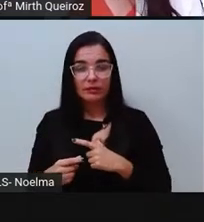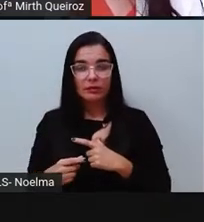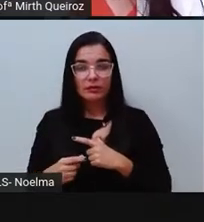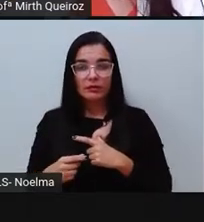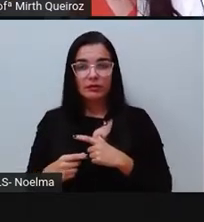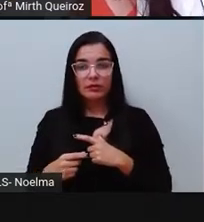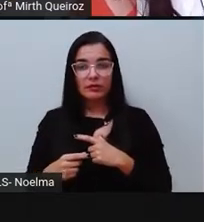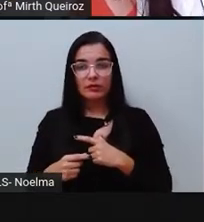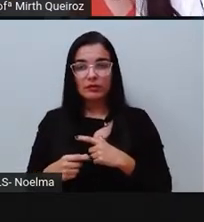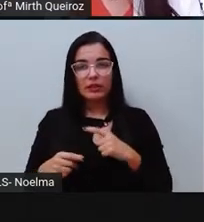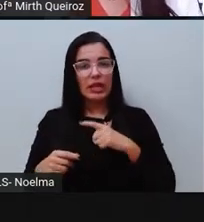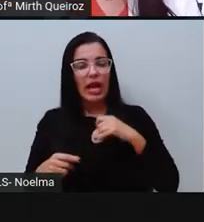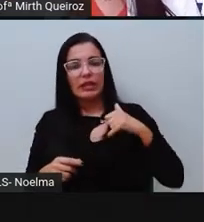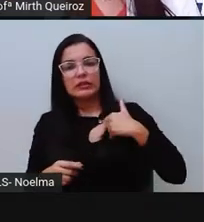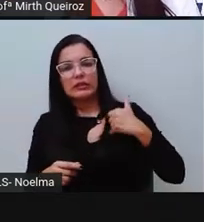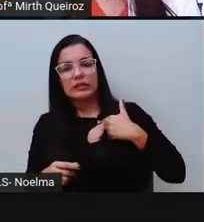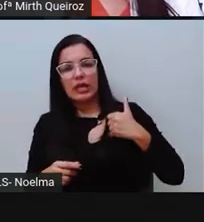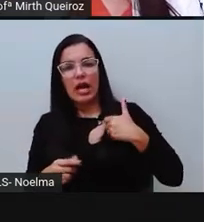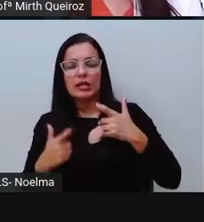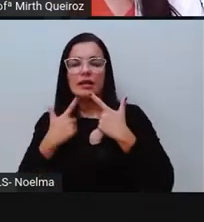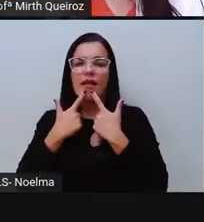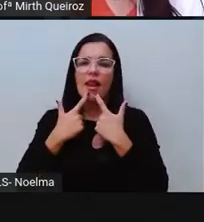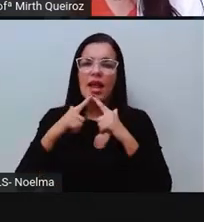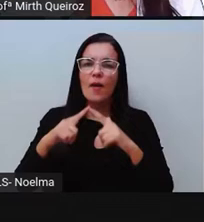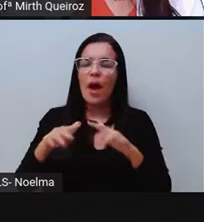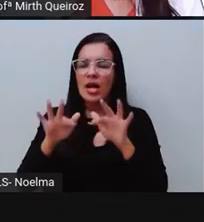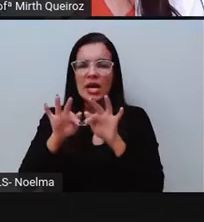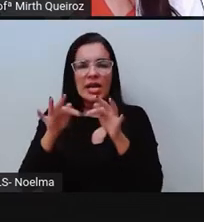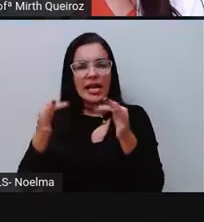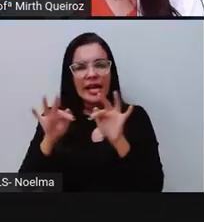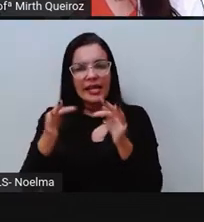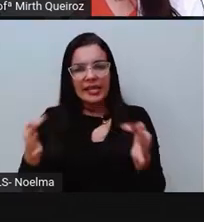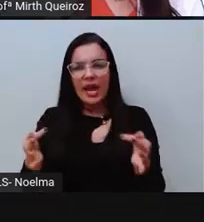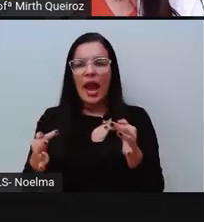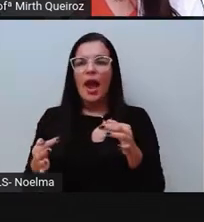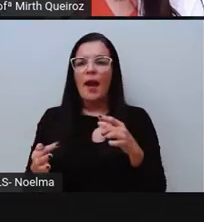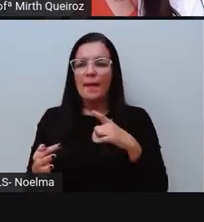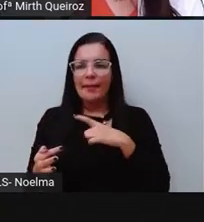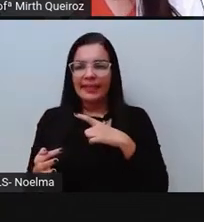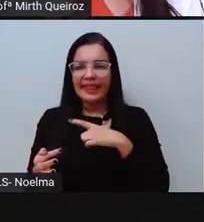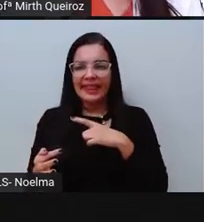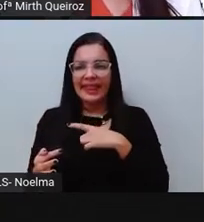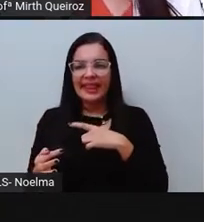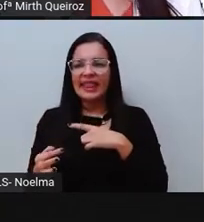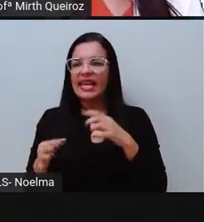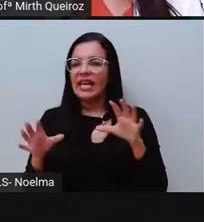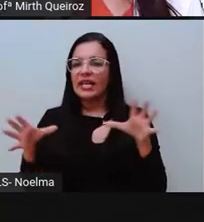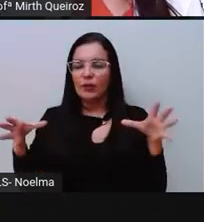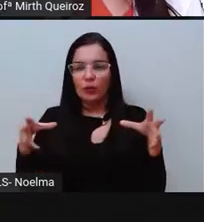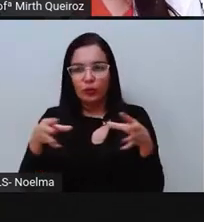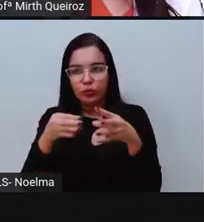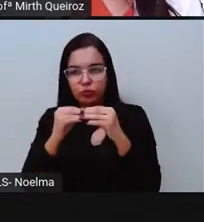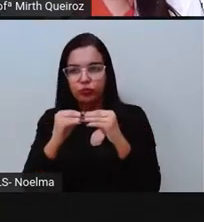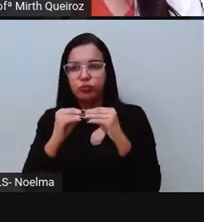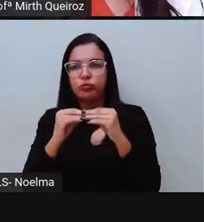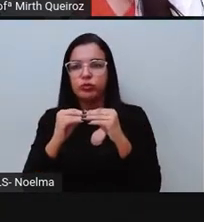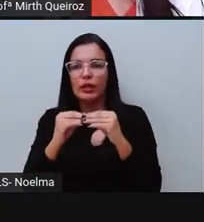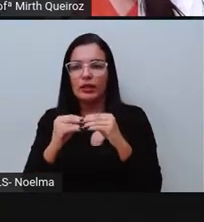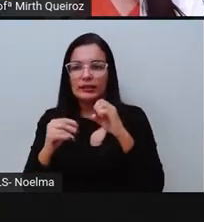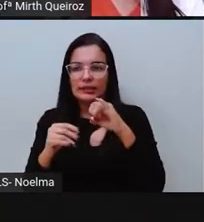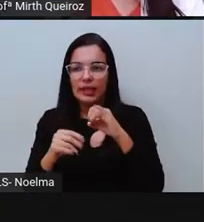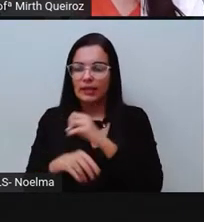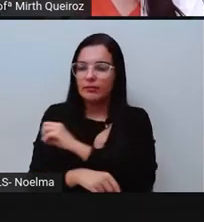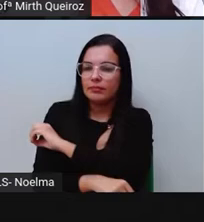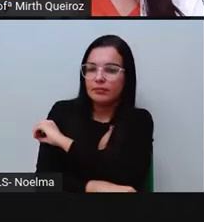nós temos por idade, tem uma linguagem mais simples, mais resumido, né? Seria para a educação infantil.